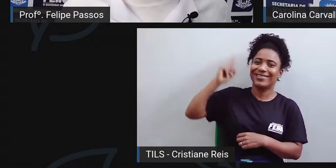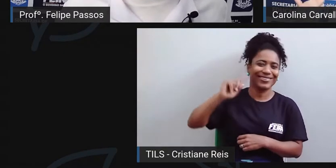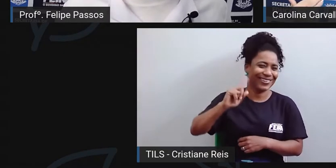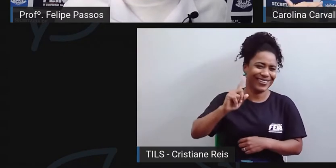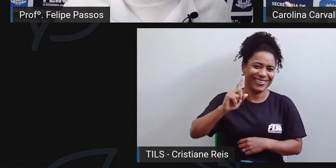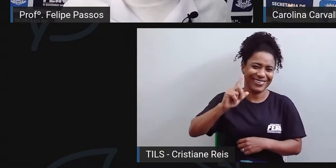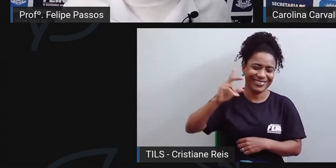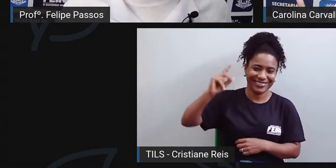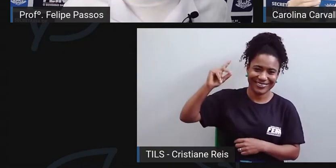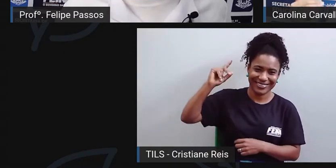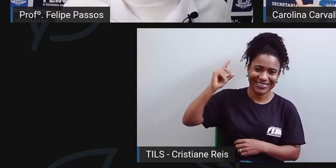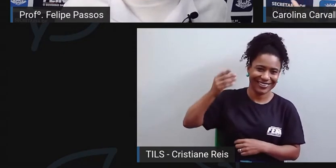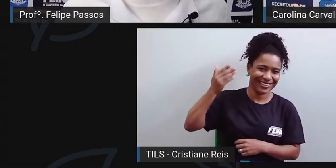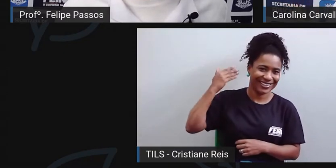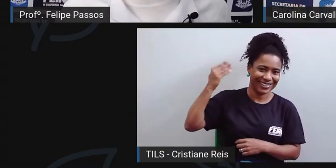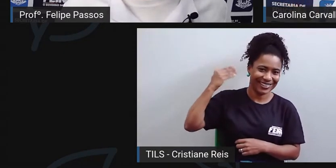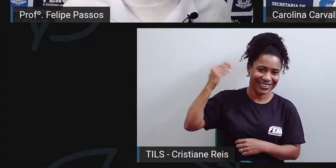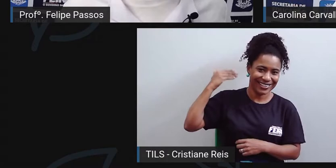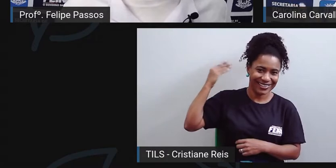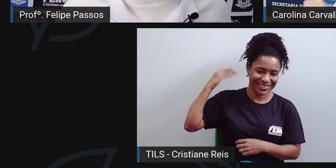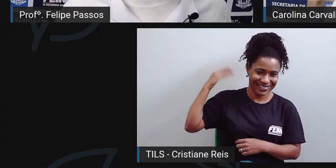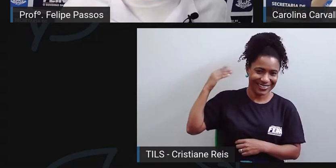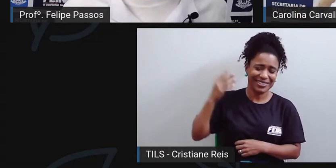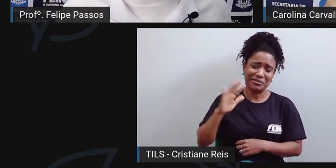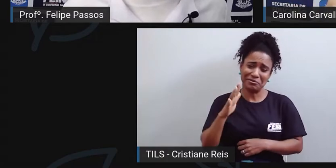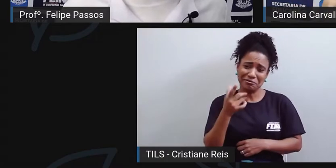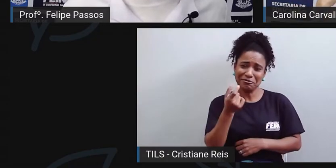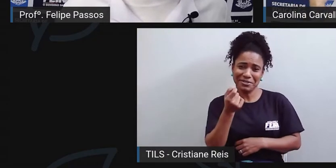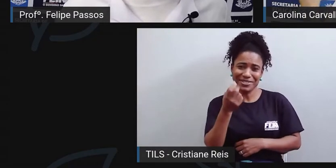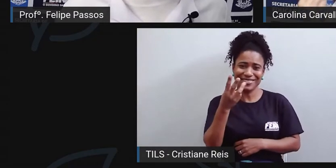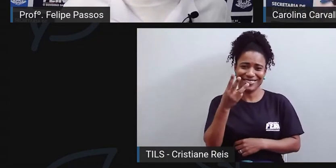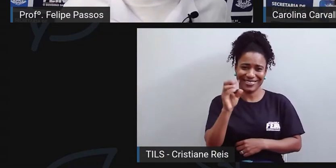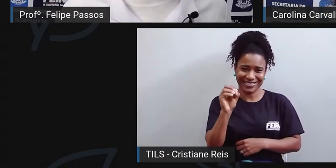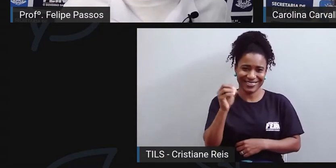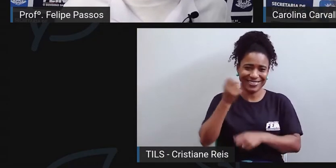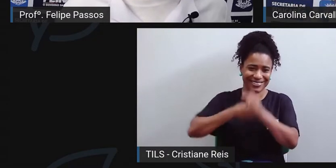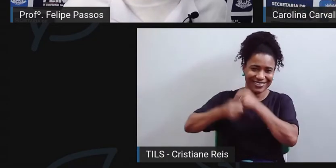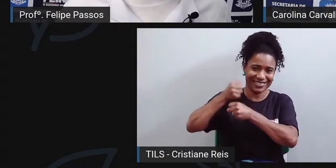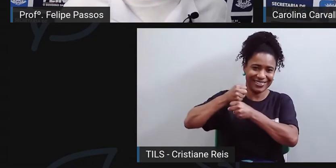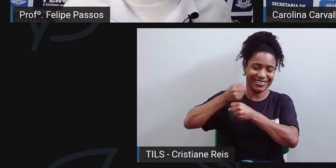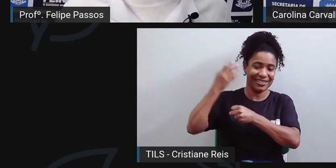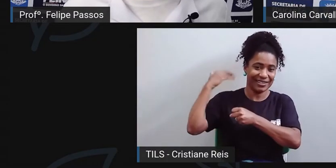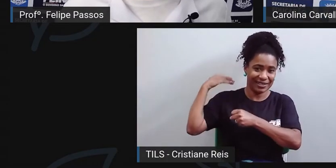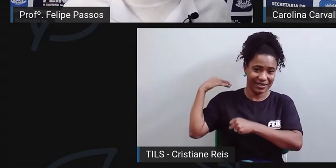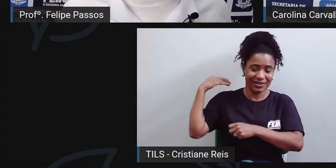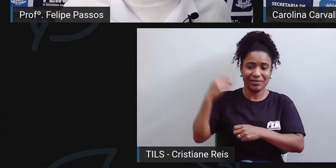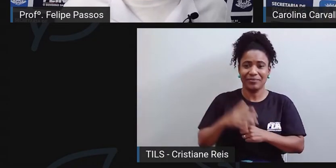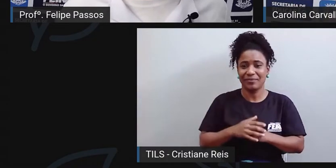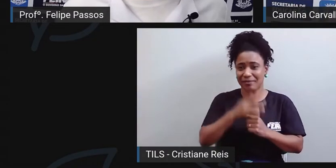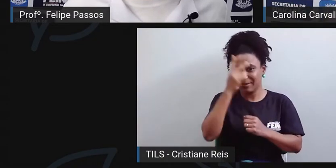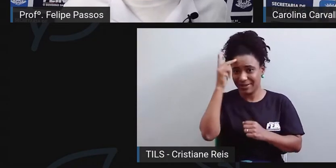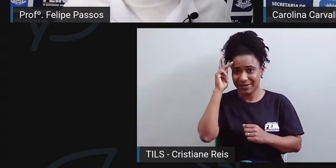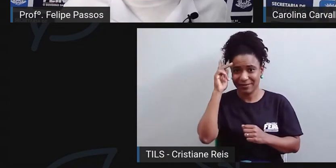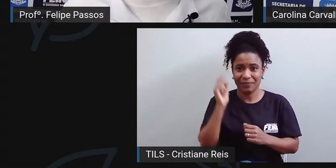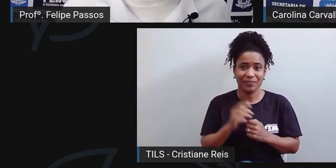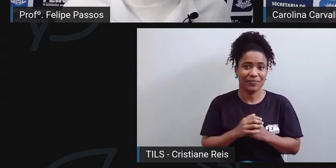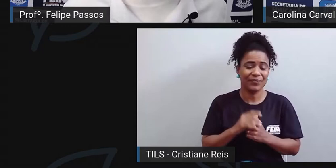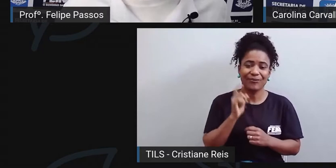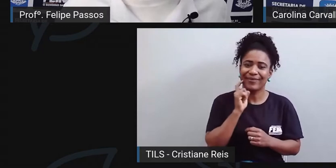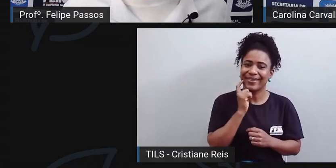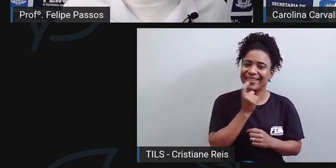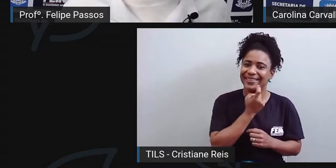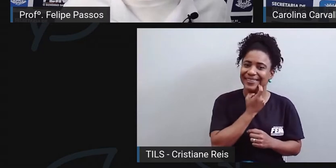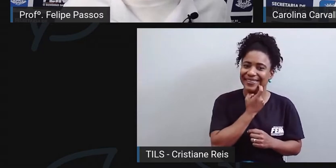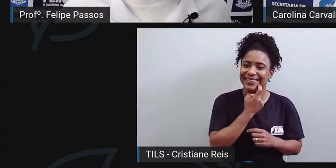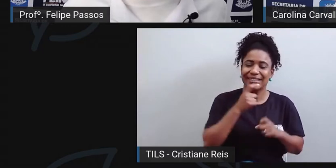vamos dizer, há 20, 30 anos atrás, as pessoas tinham muito aquela cultura, não, meu dente está, eu vou